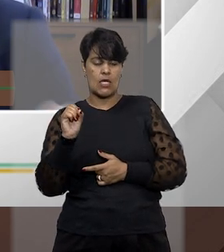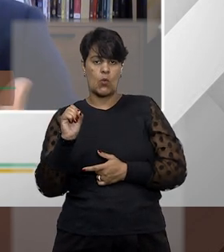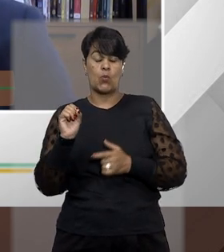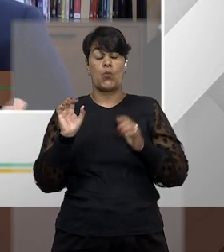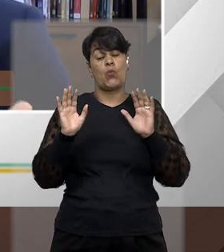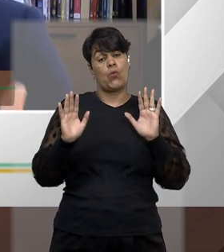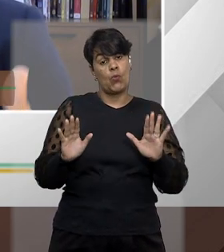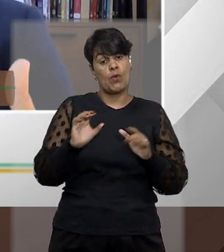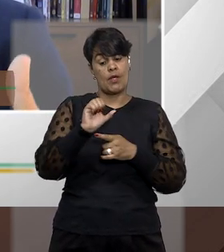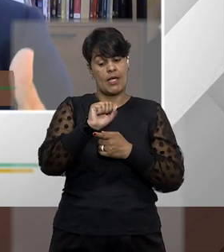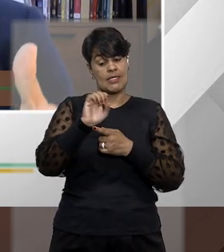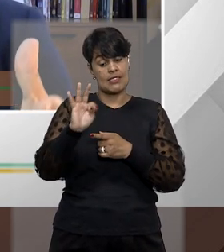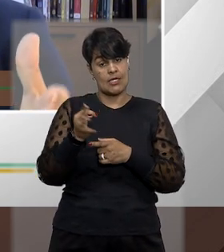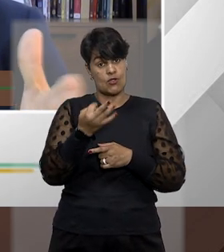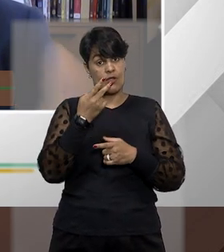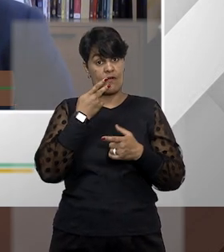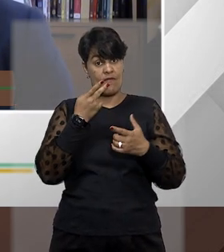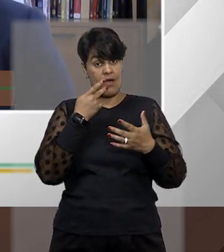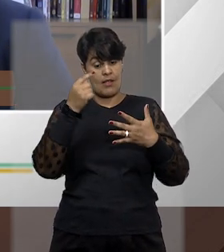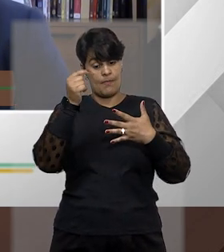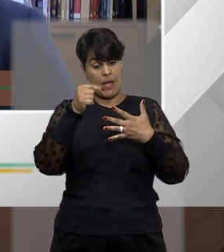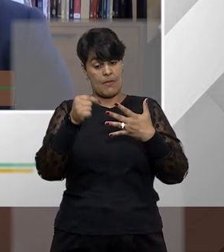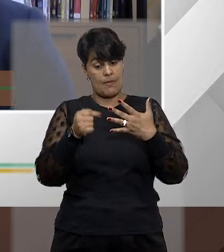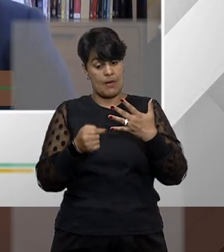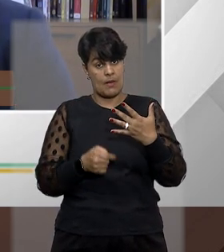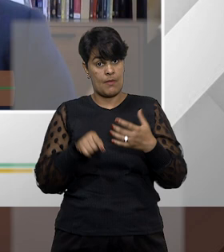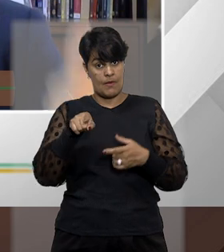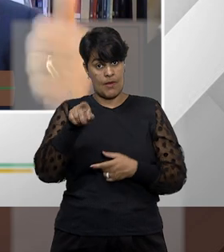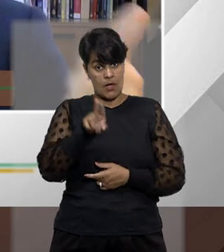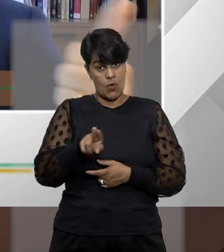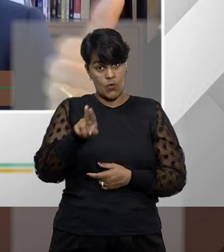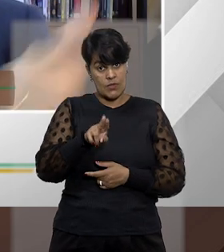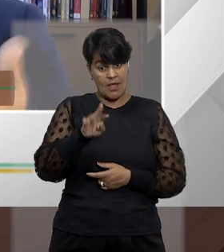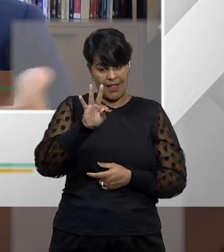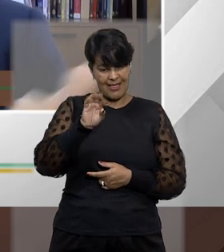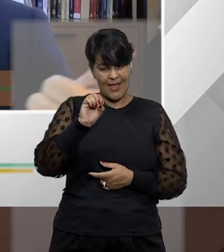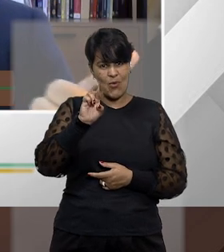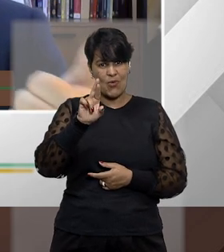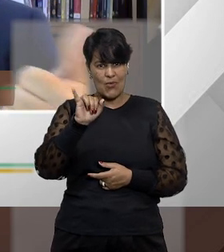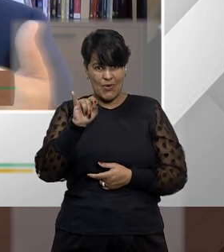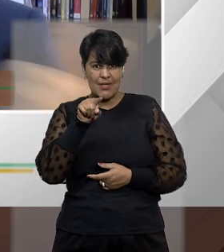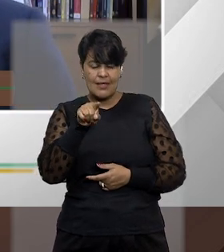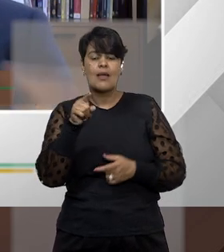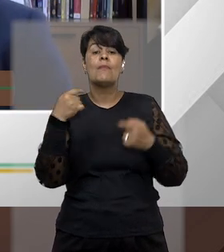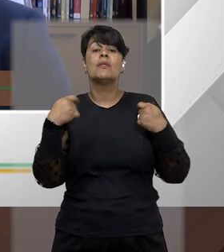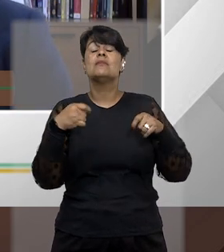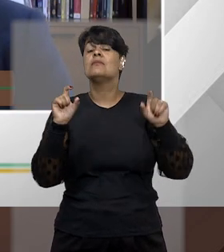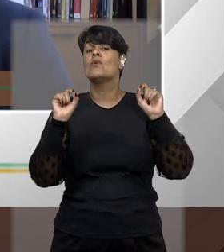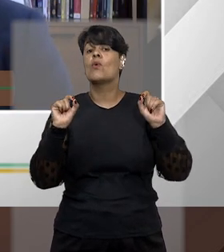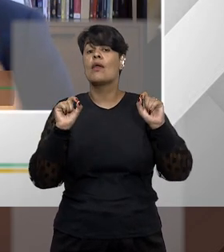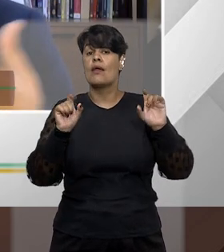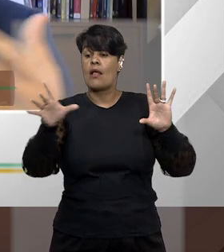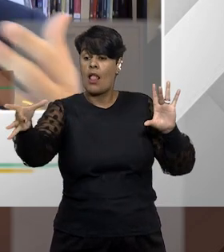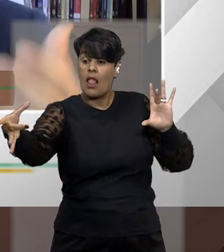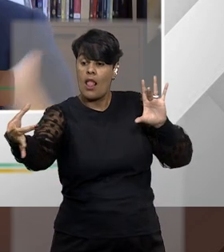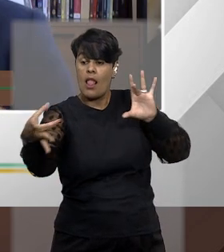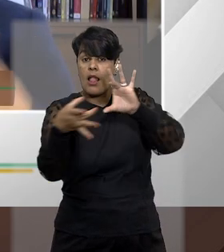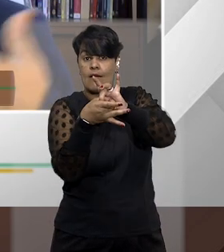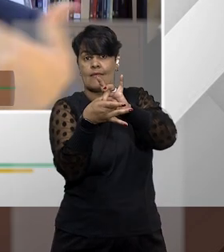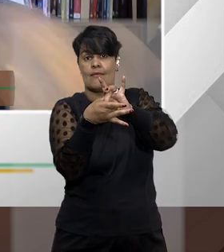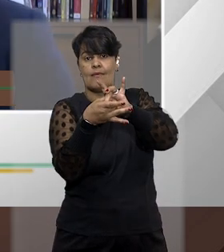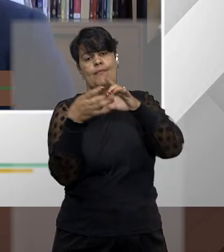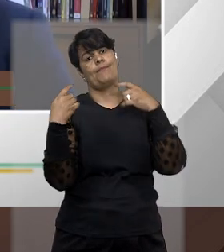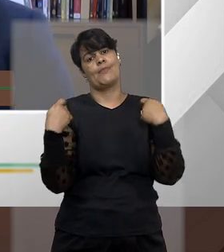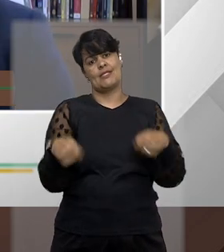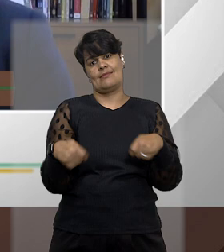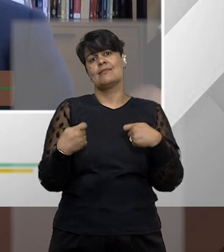que são necessários para nós aplicarmos a teoria da encampação, primeiro, deve existir ali um vínculo hierárquico entre a autoridade